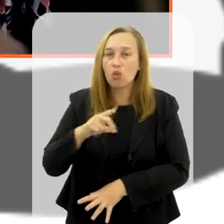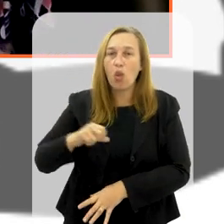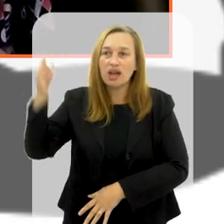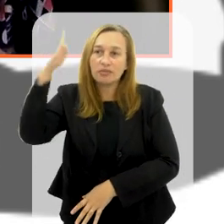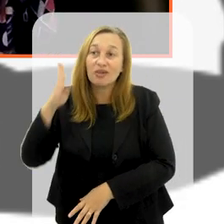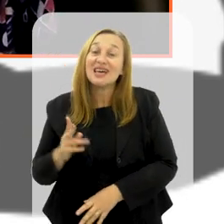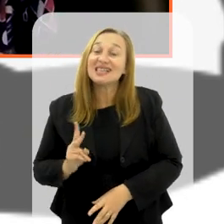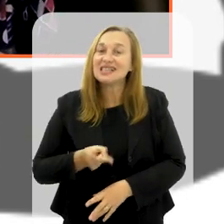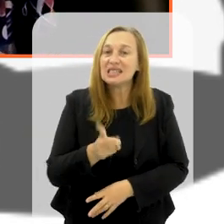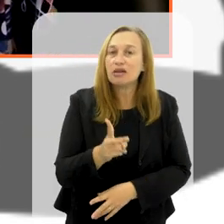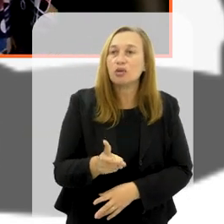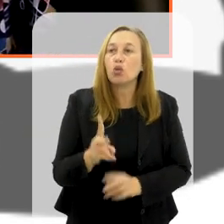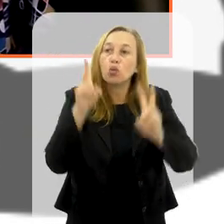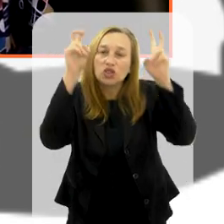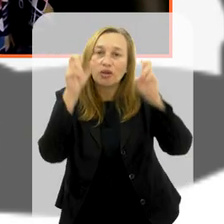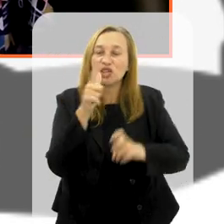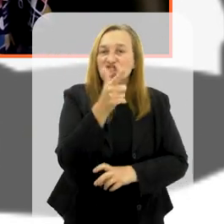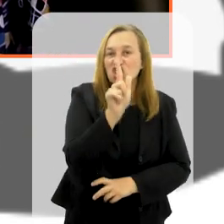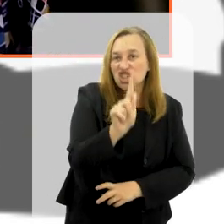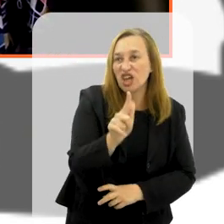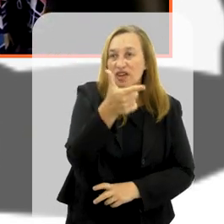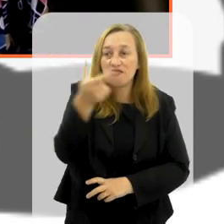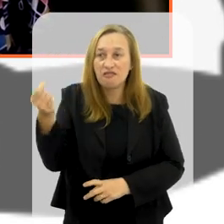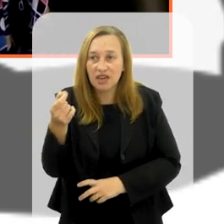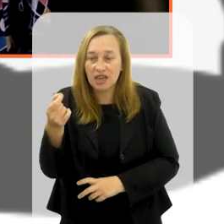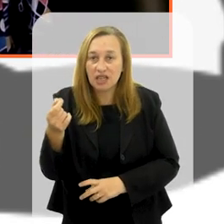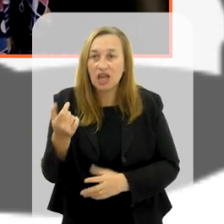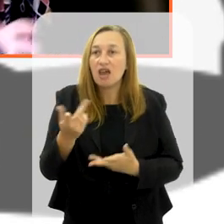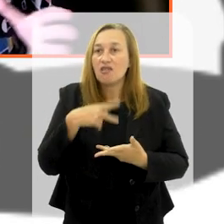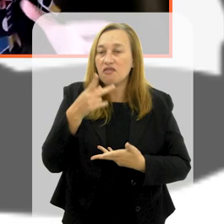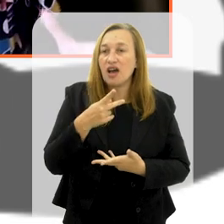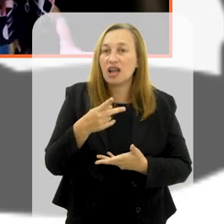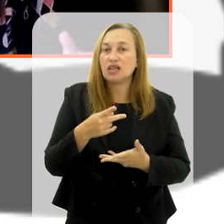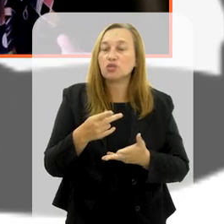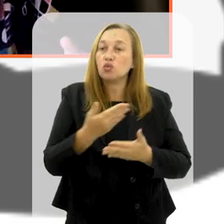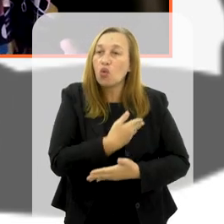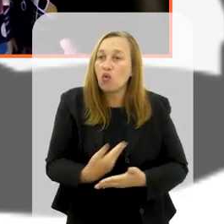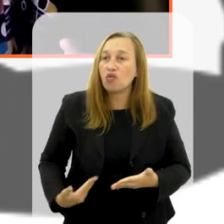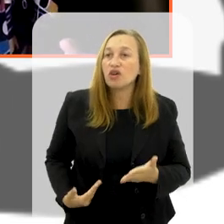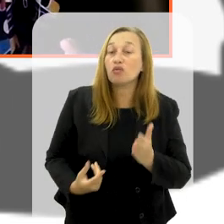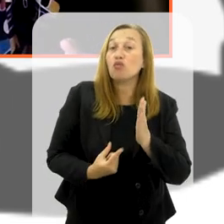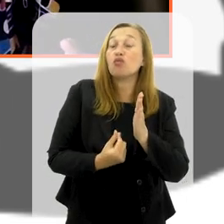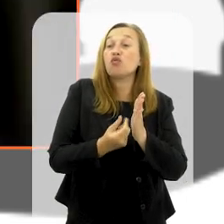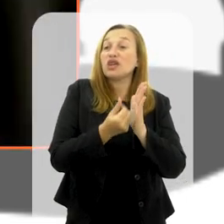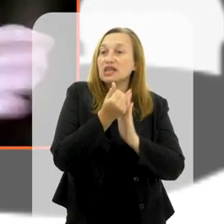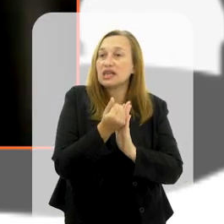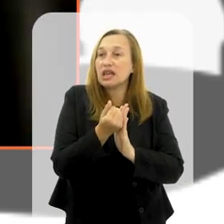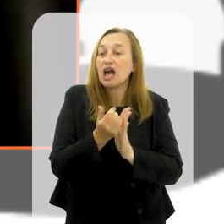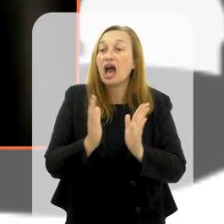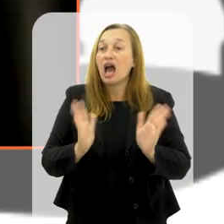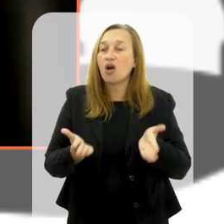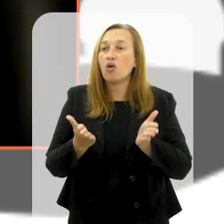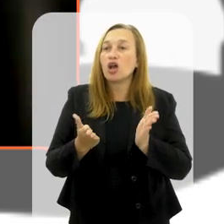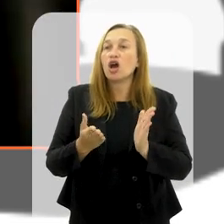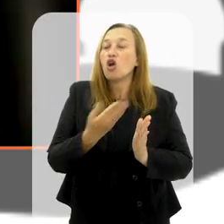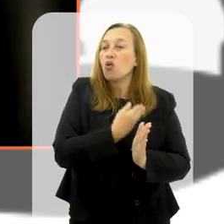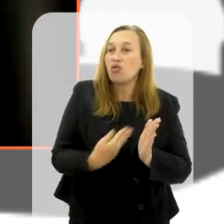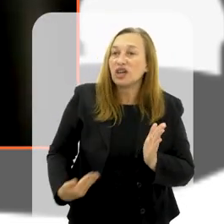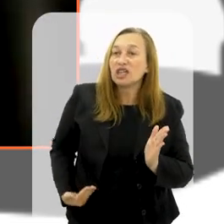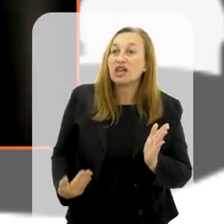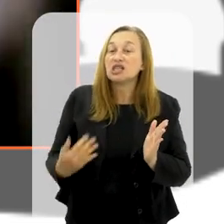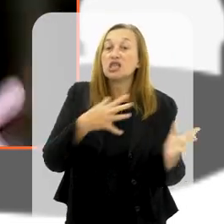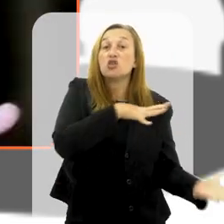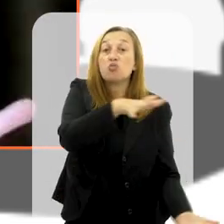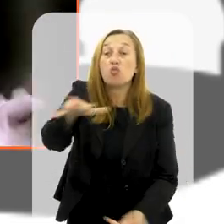sempre o tema do G20 foi a reforma da governança financeira global. E o Brasil coloca a governança